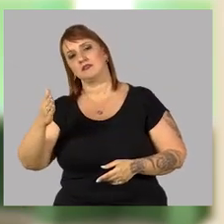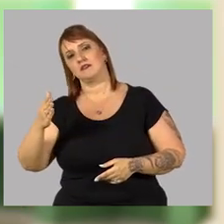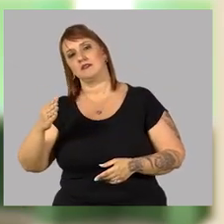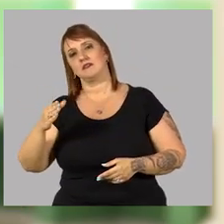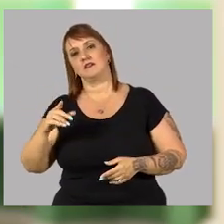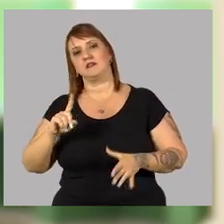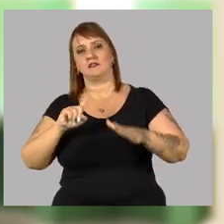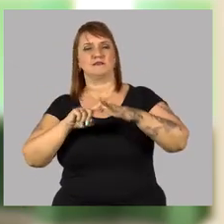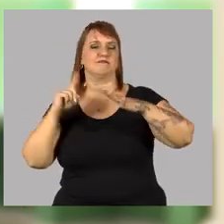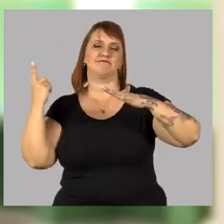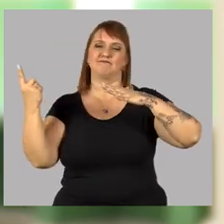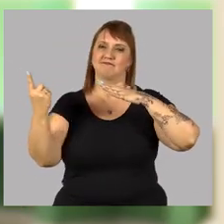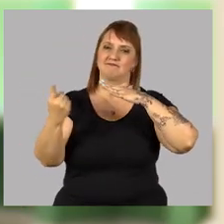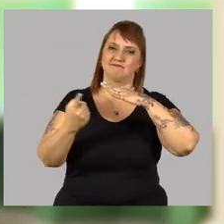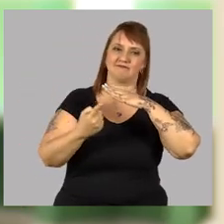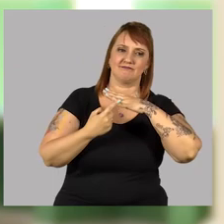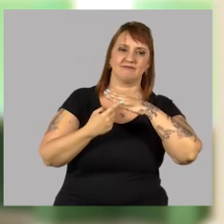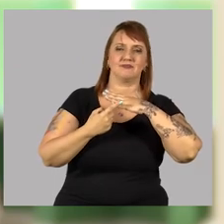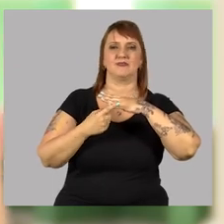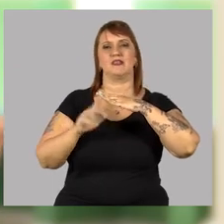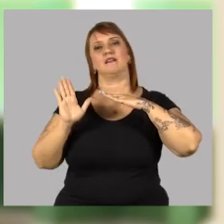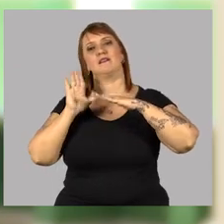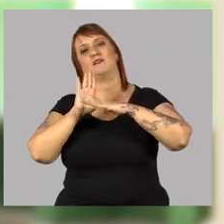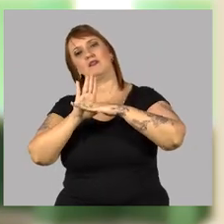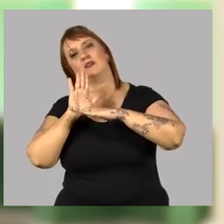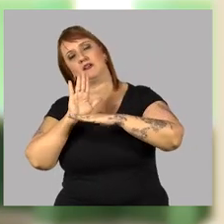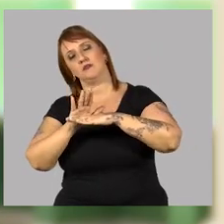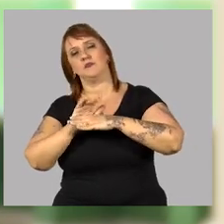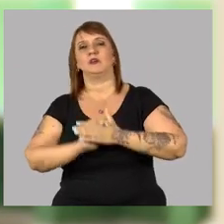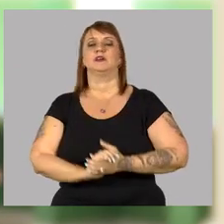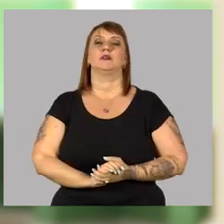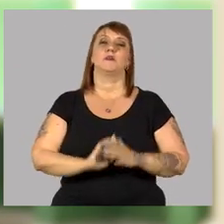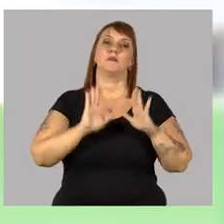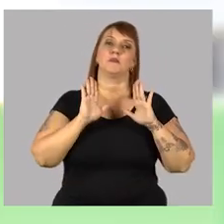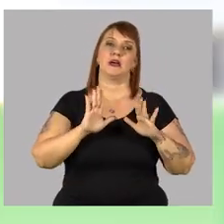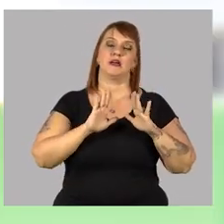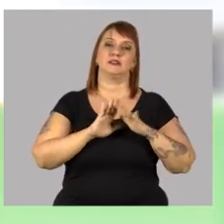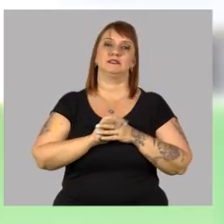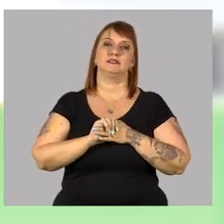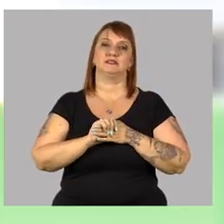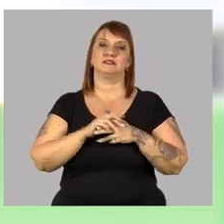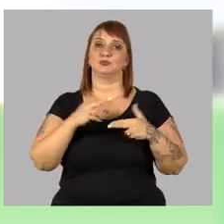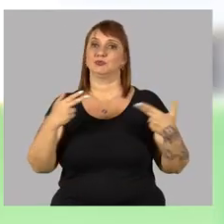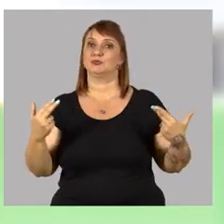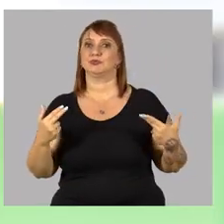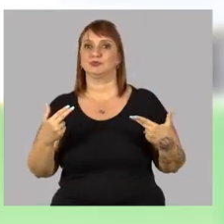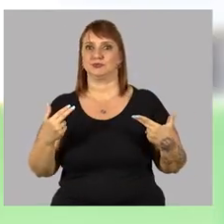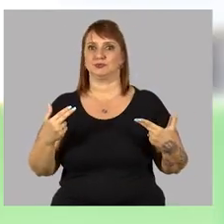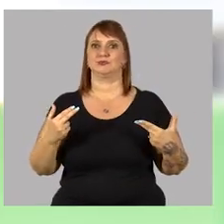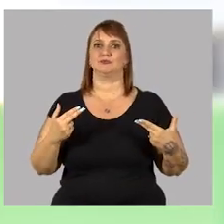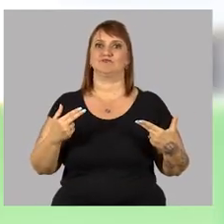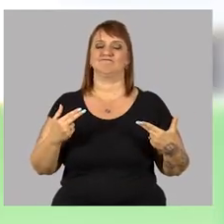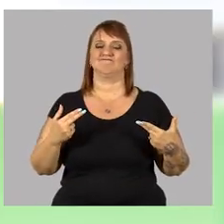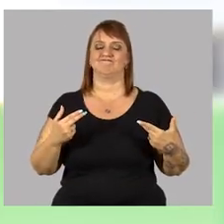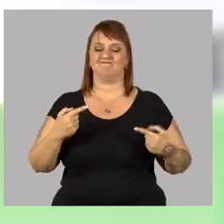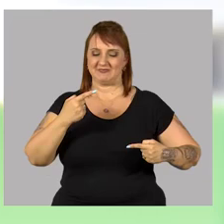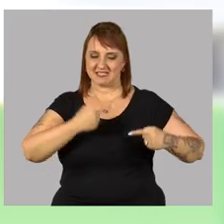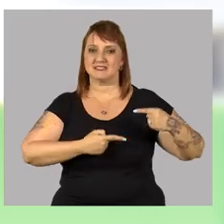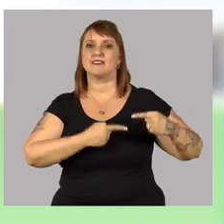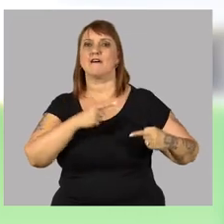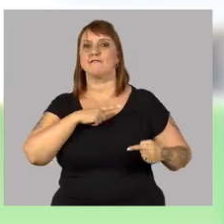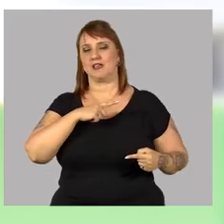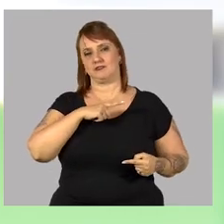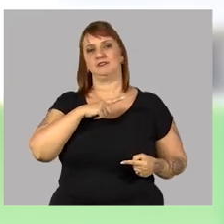A gente fala disso nas redes, nas mídias sociais, colaborar, fazer colaborativamente, mas é algo ainda muito